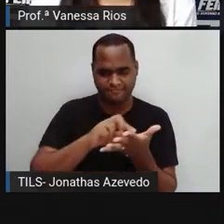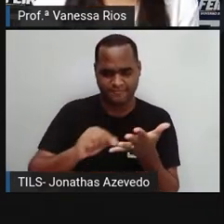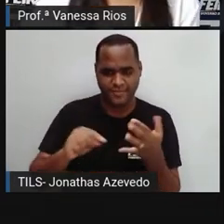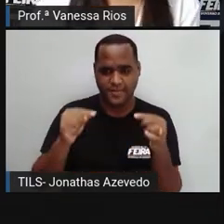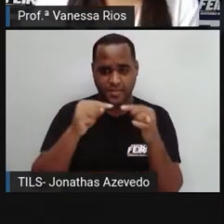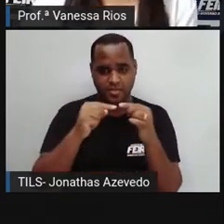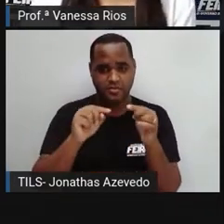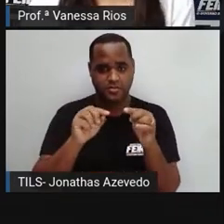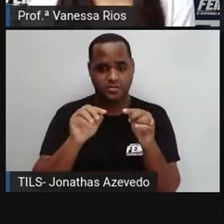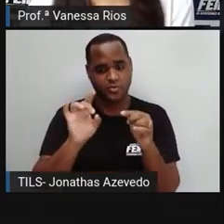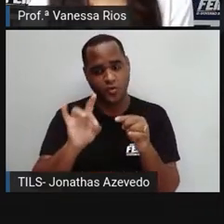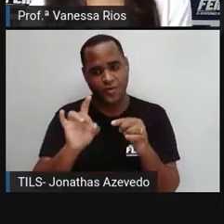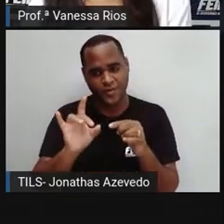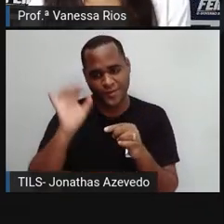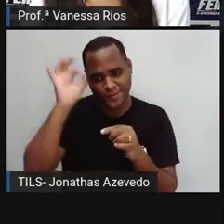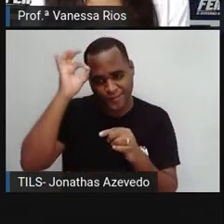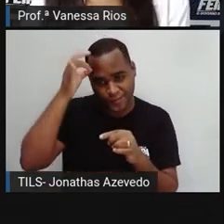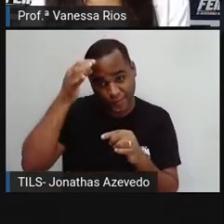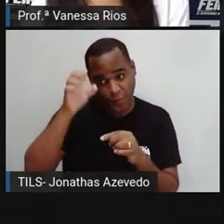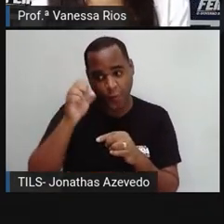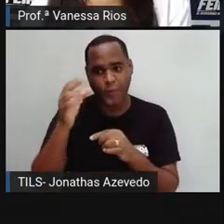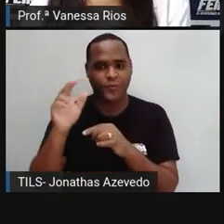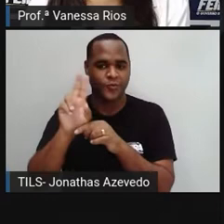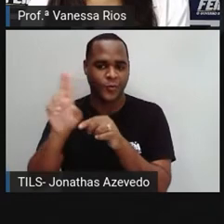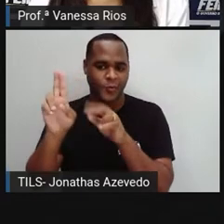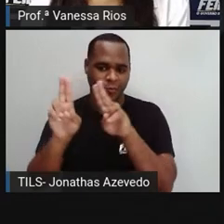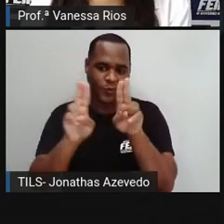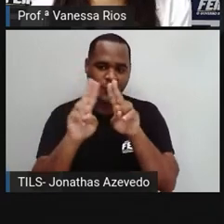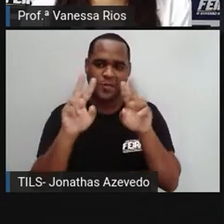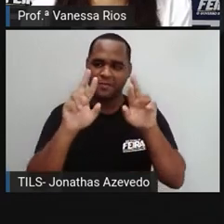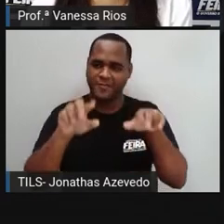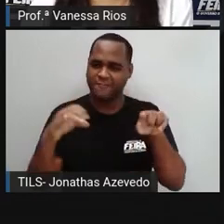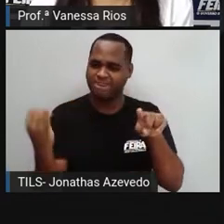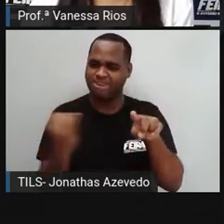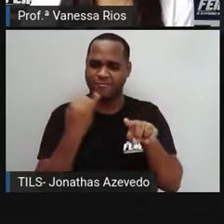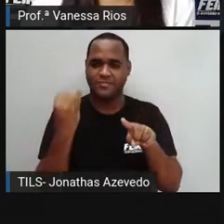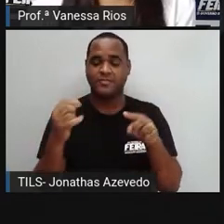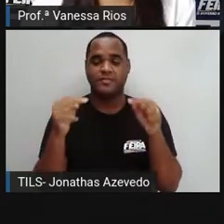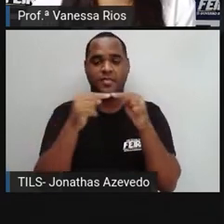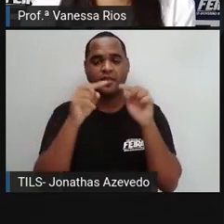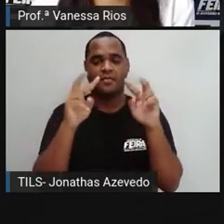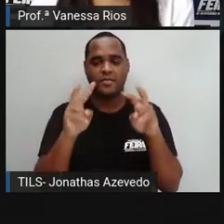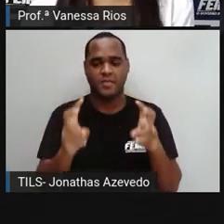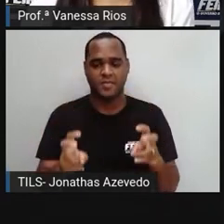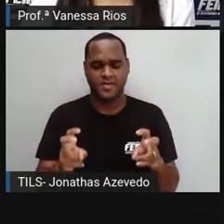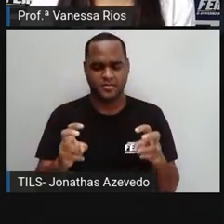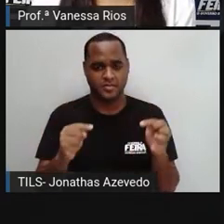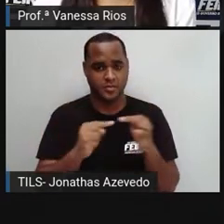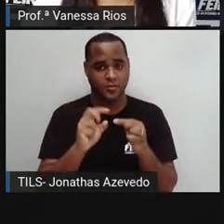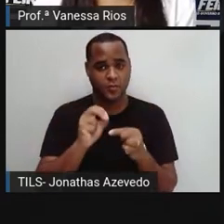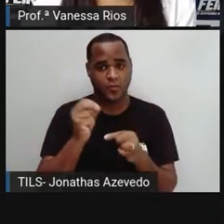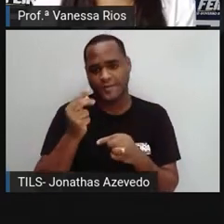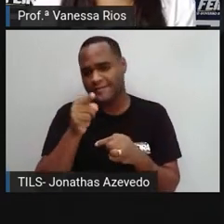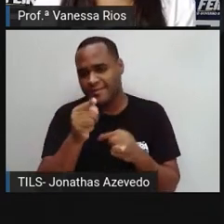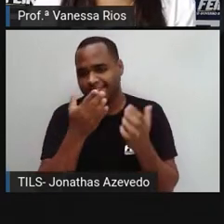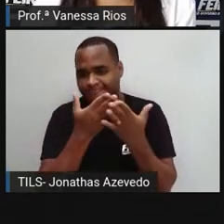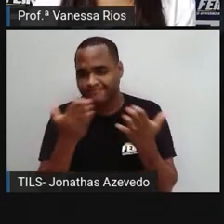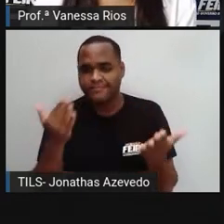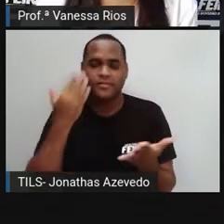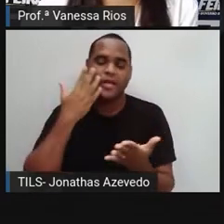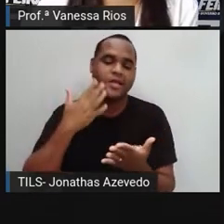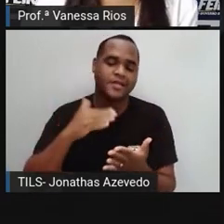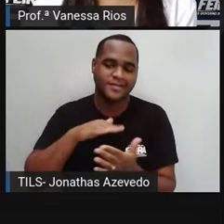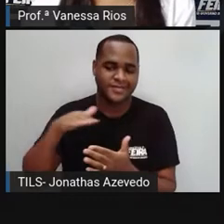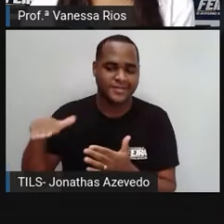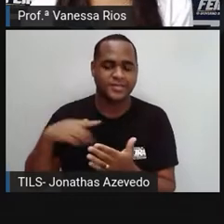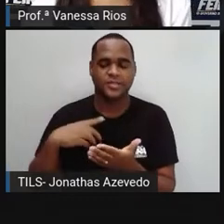nomes que a PRO citou e outros nomes importantes que se destacam também? Ou vocês, né? Enquanto aí, ó, crianças,